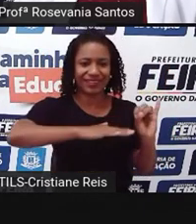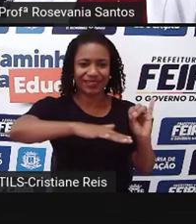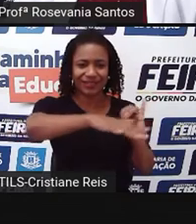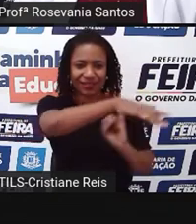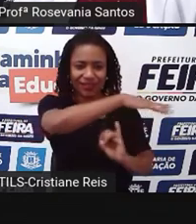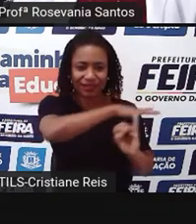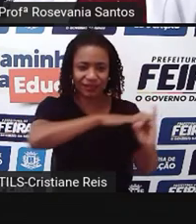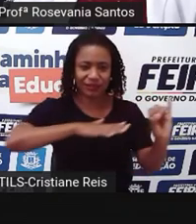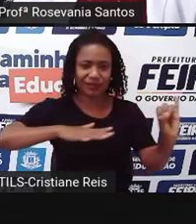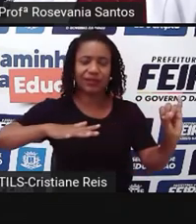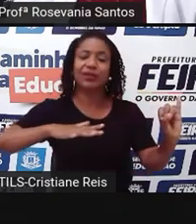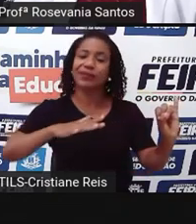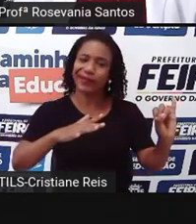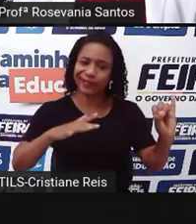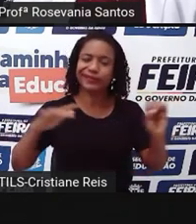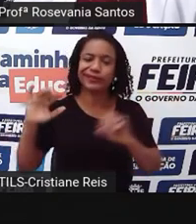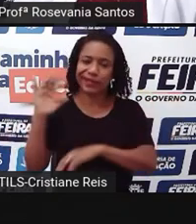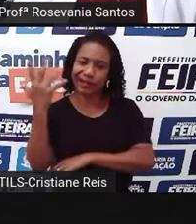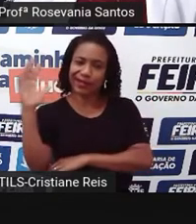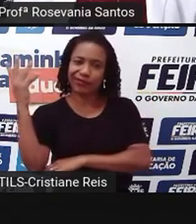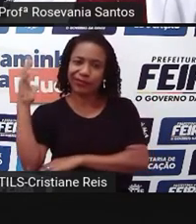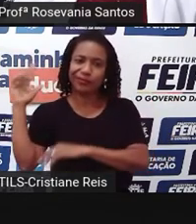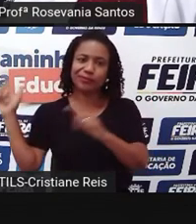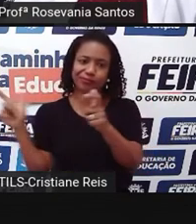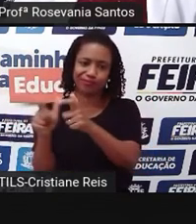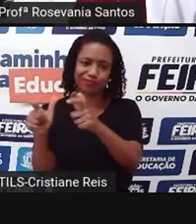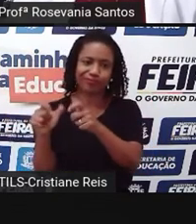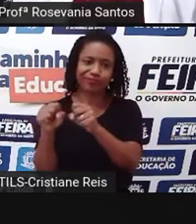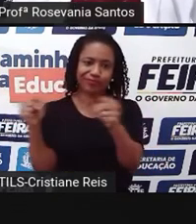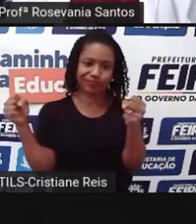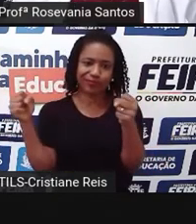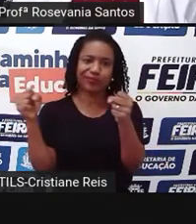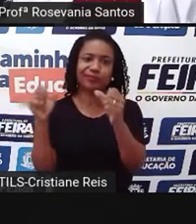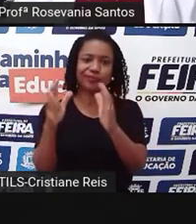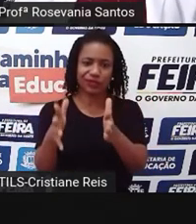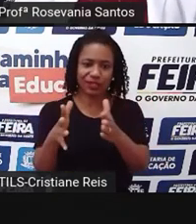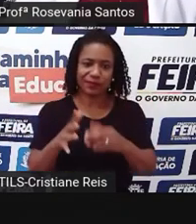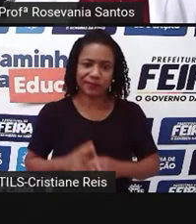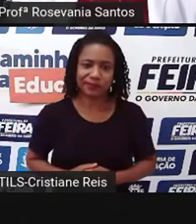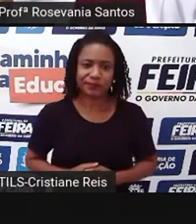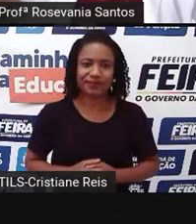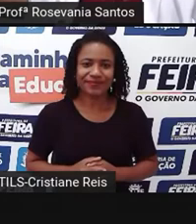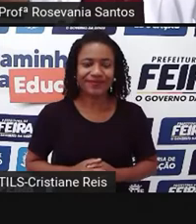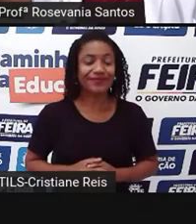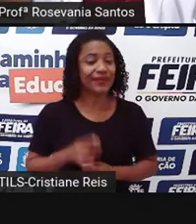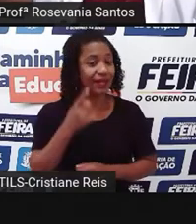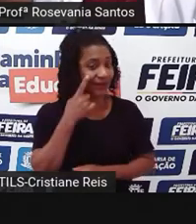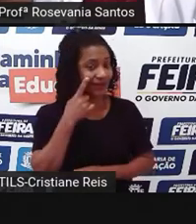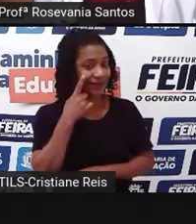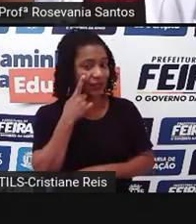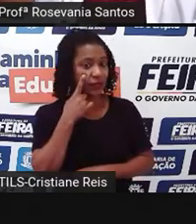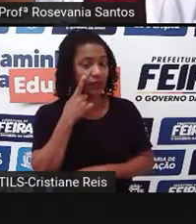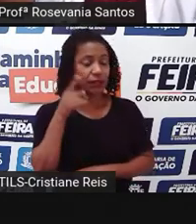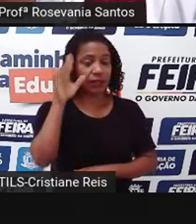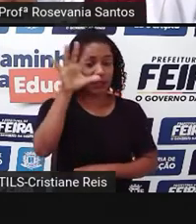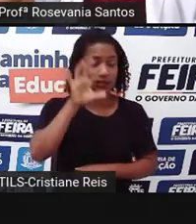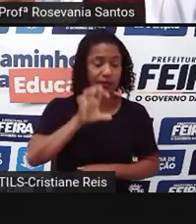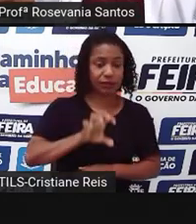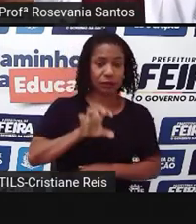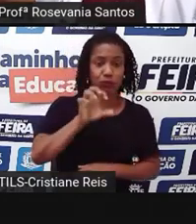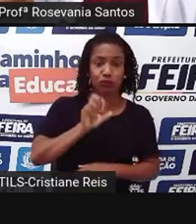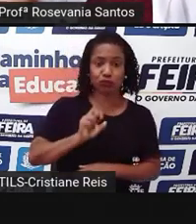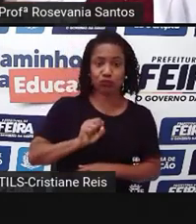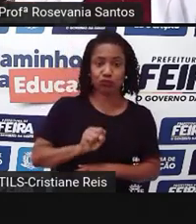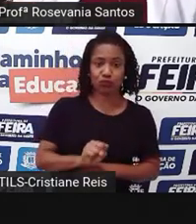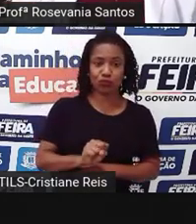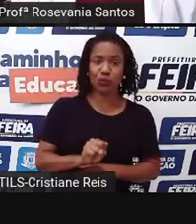nesse espaço já quase todo alterado pelo homem. Então, a região sul, diferente de outras partes do país,